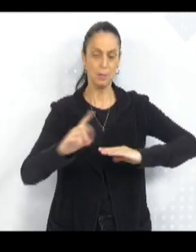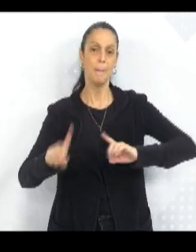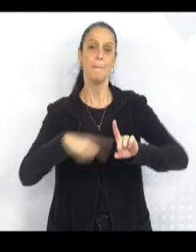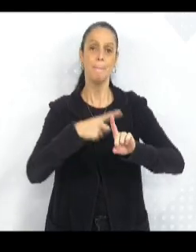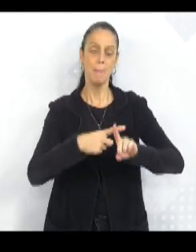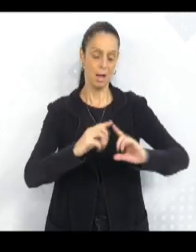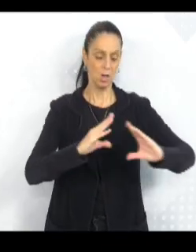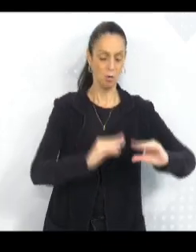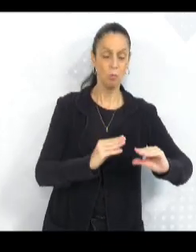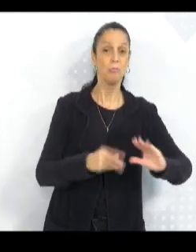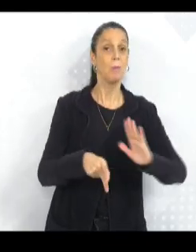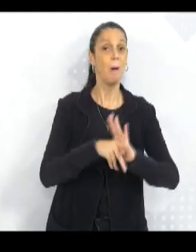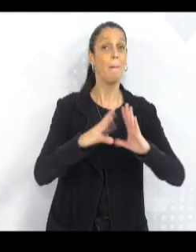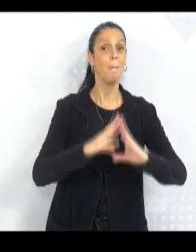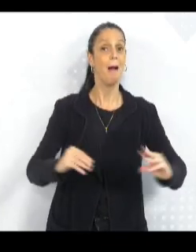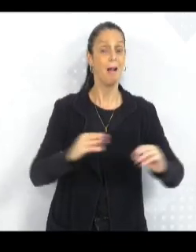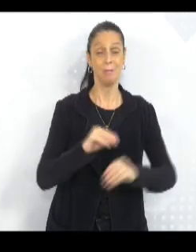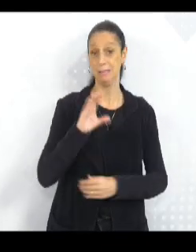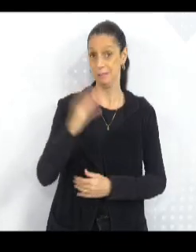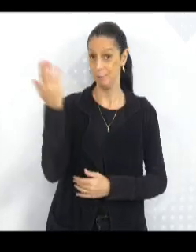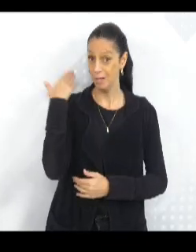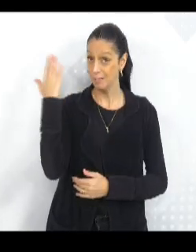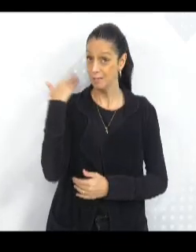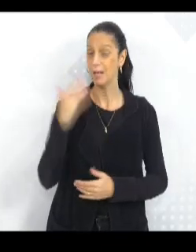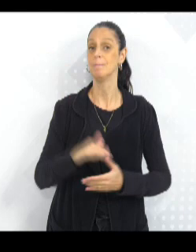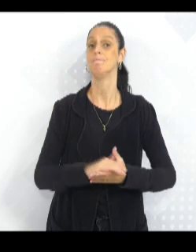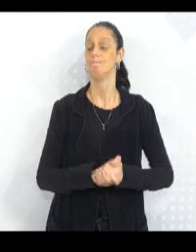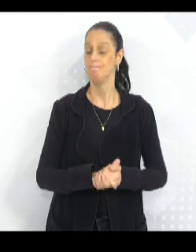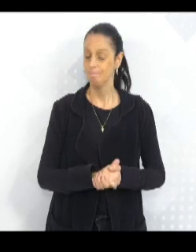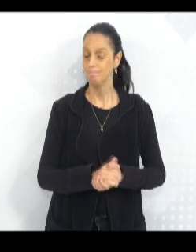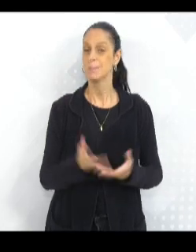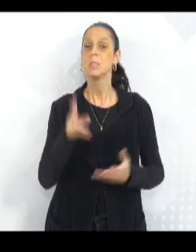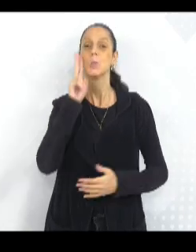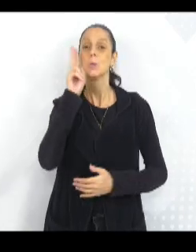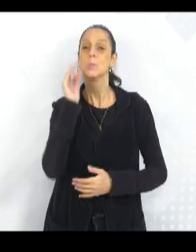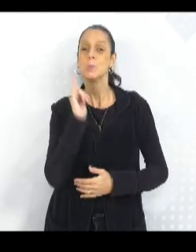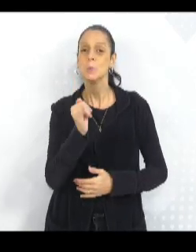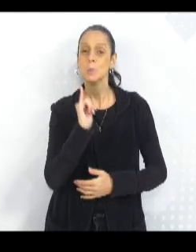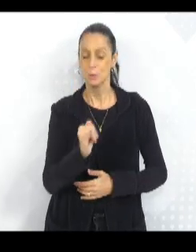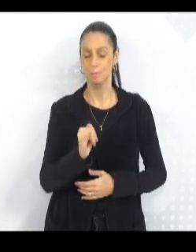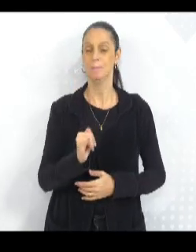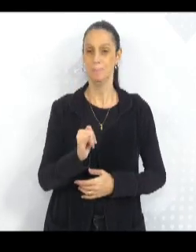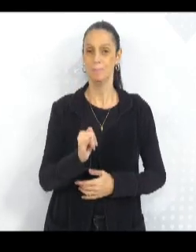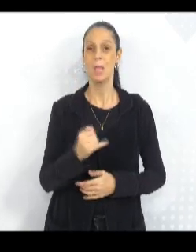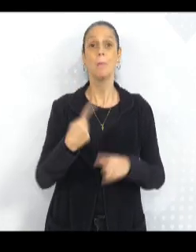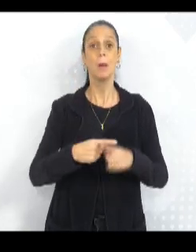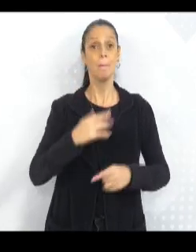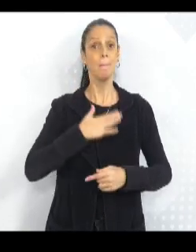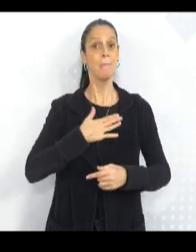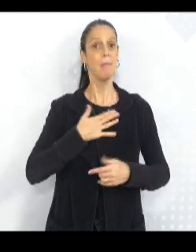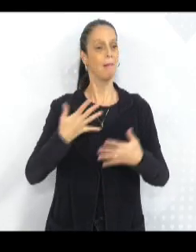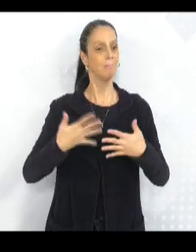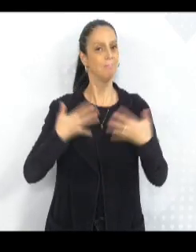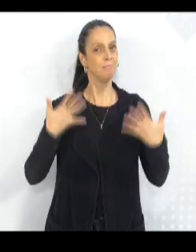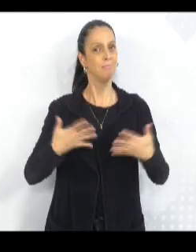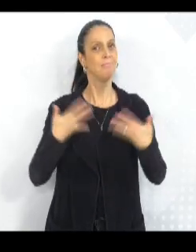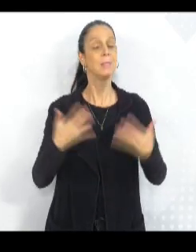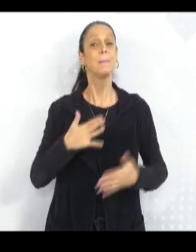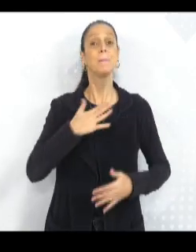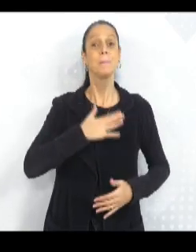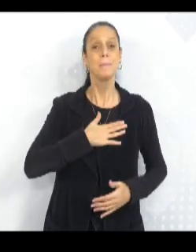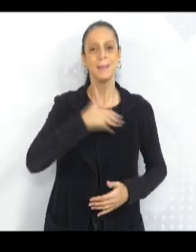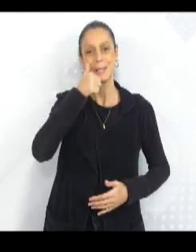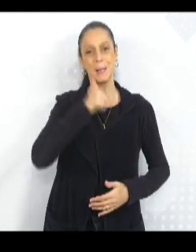ou esse era o nosso colchão. Então, eu quero contar um pouquinho dessa história, porque é uma alegria para mim. Ter a minha mãe junto de mim